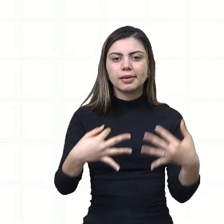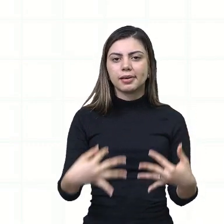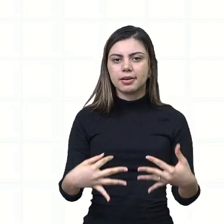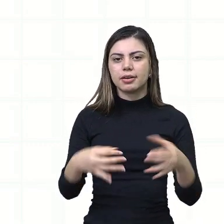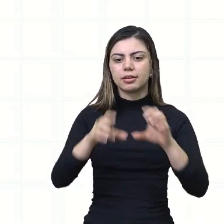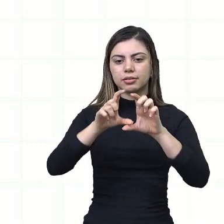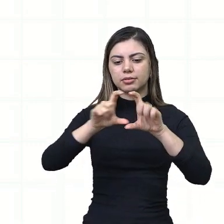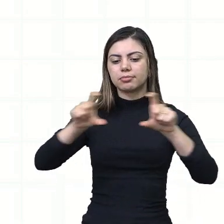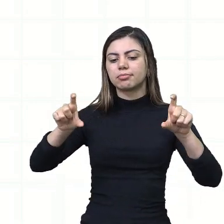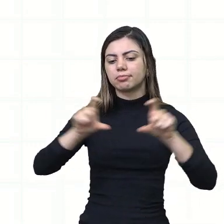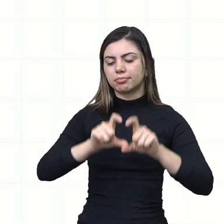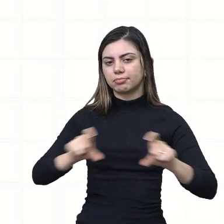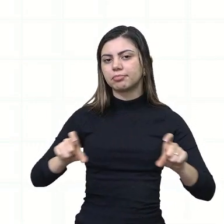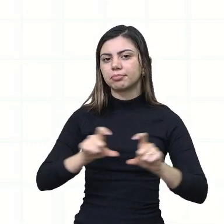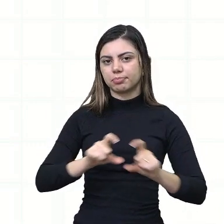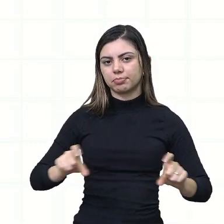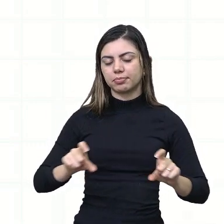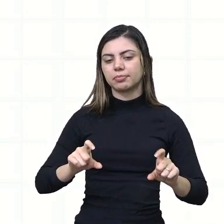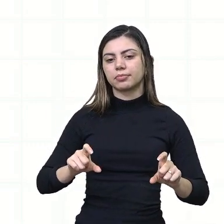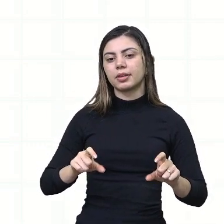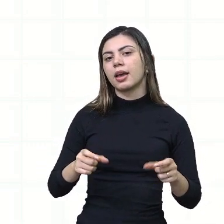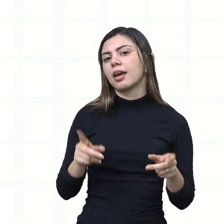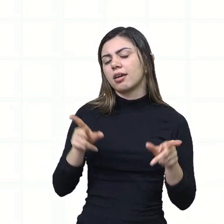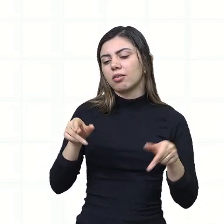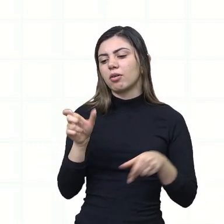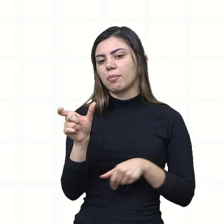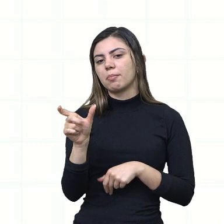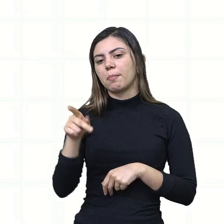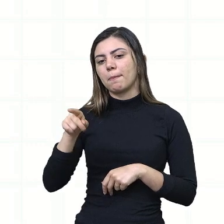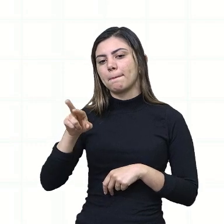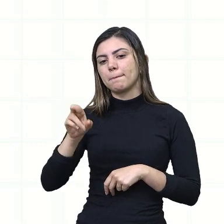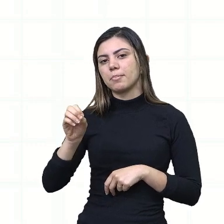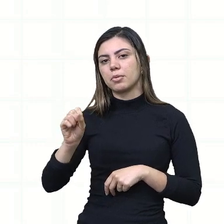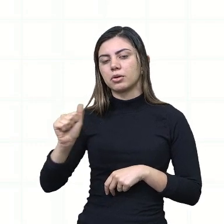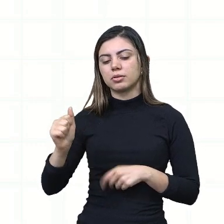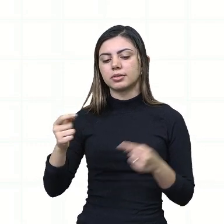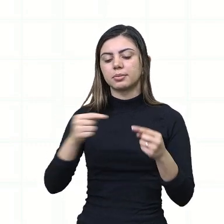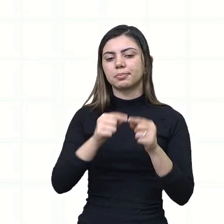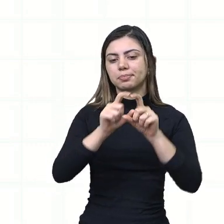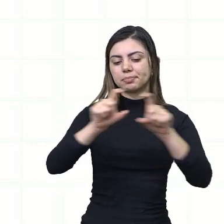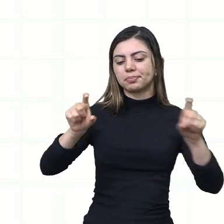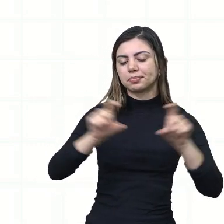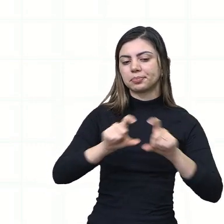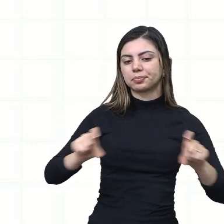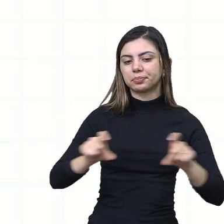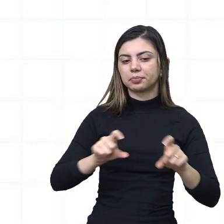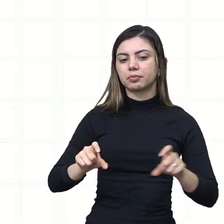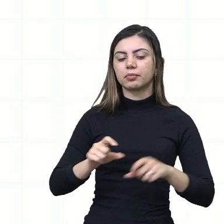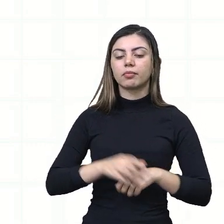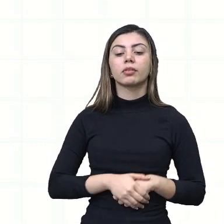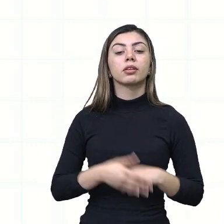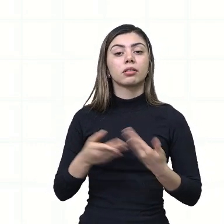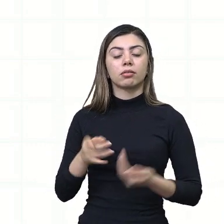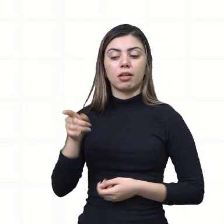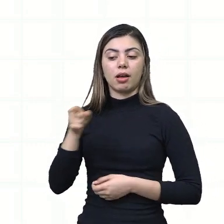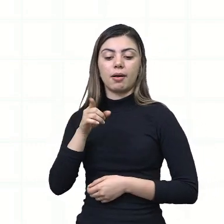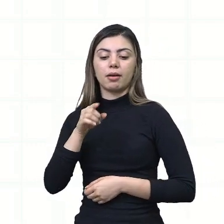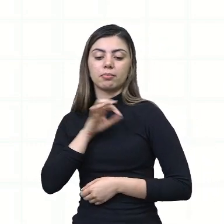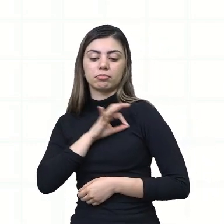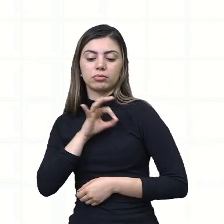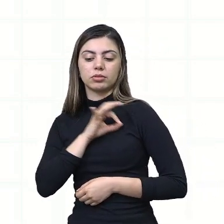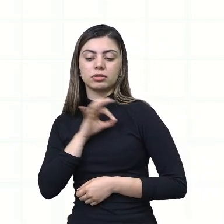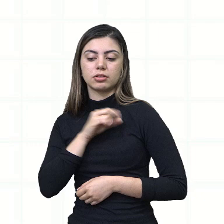ele colocou prosa, né? Mas a gente também chama de parágrafo. Policiais que faziam a ronda no centro da cidade